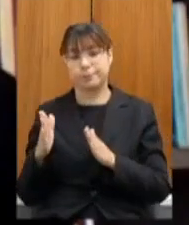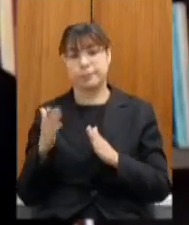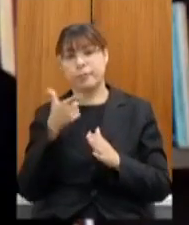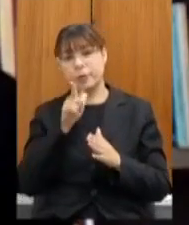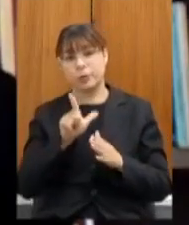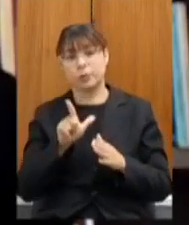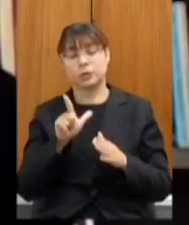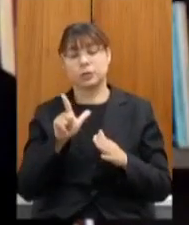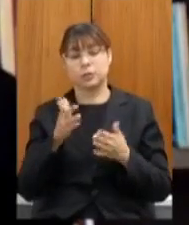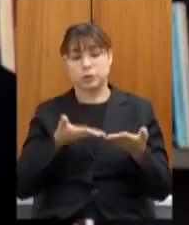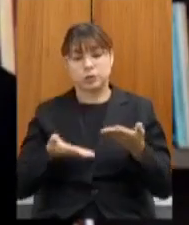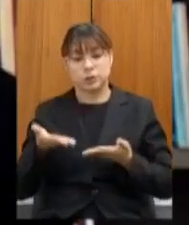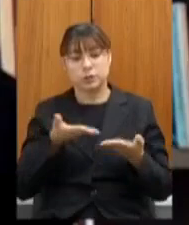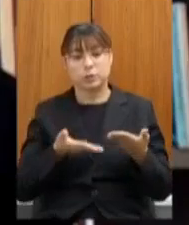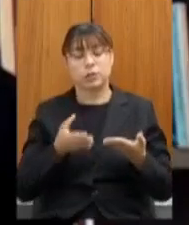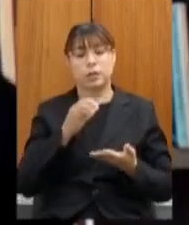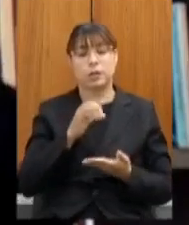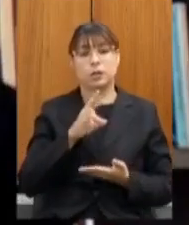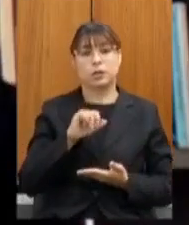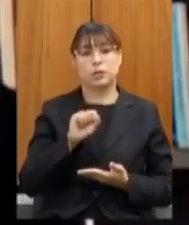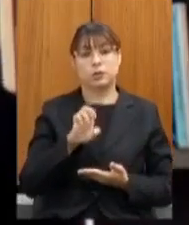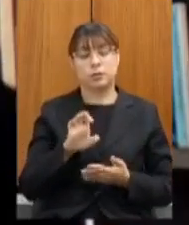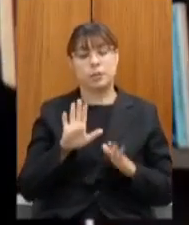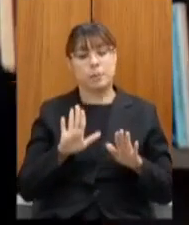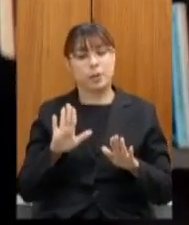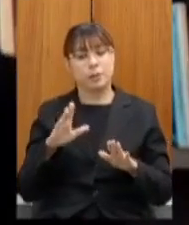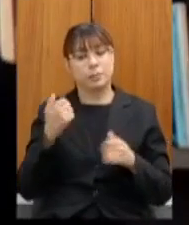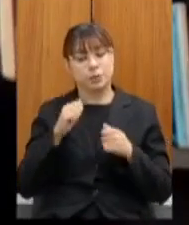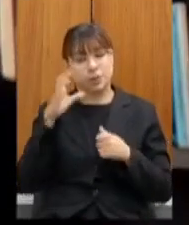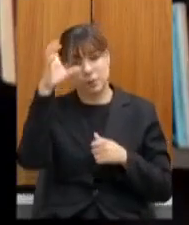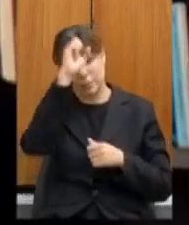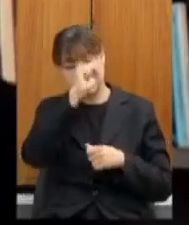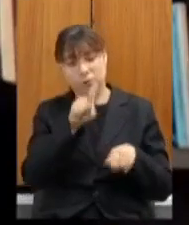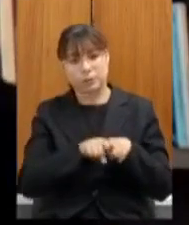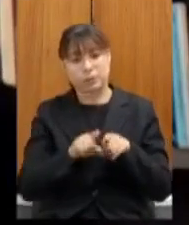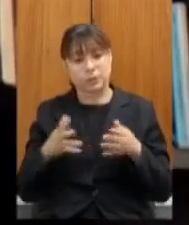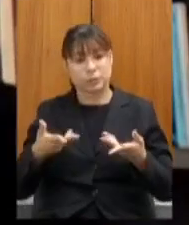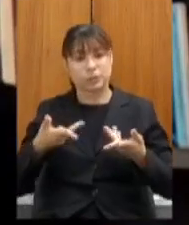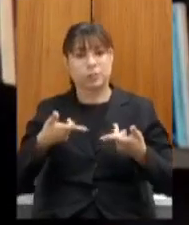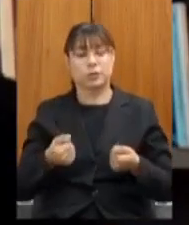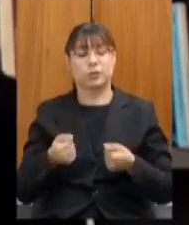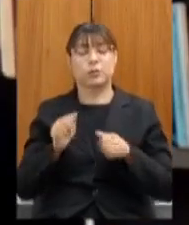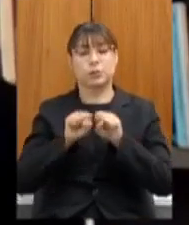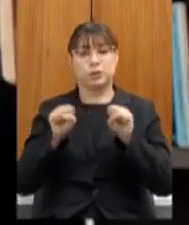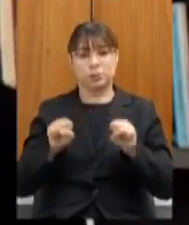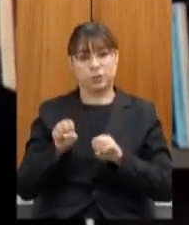sentido de aprendermos com a crise e aprimorarmos o nosso sistema educacional obrigado